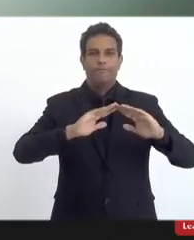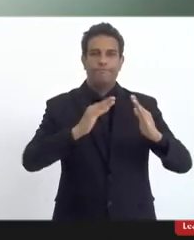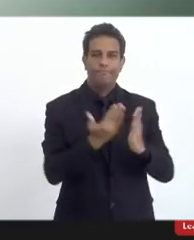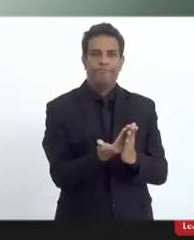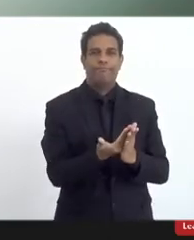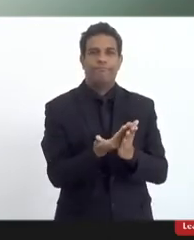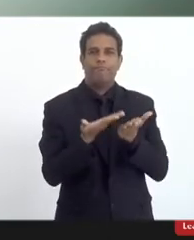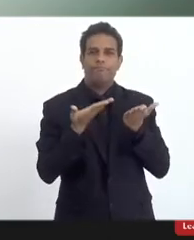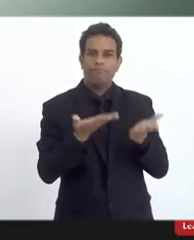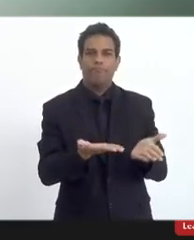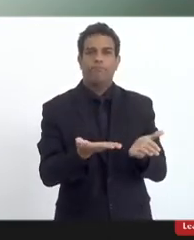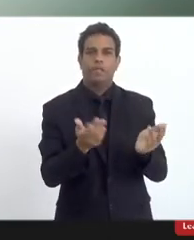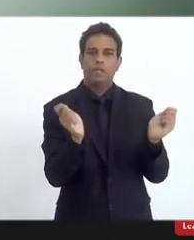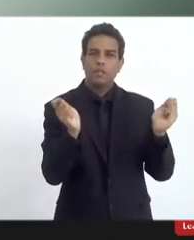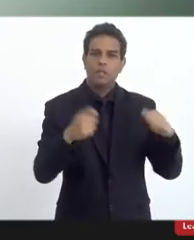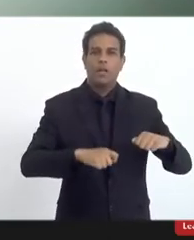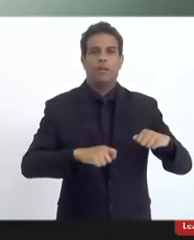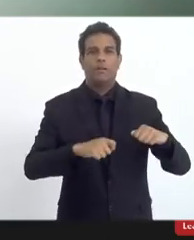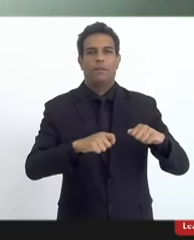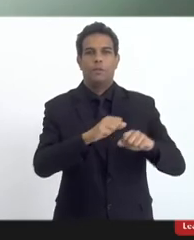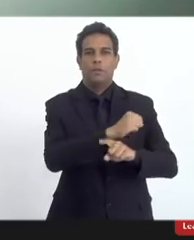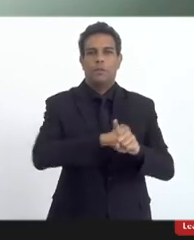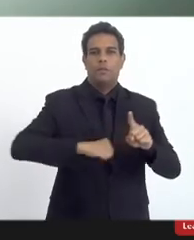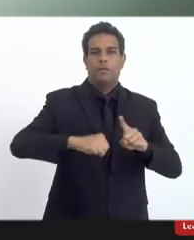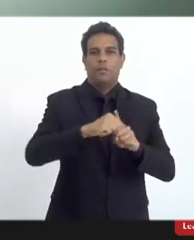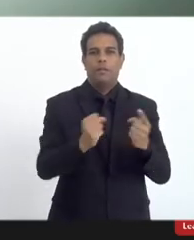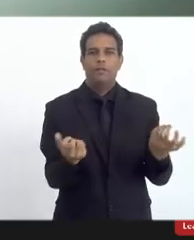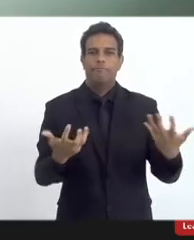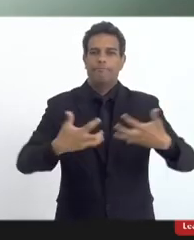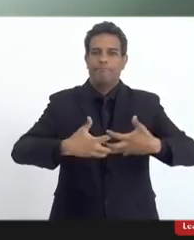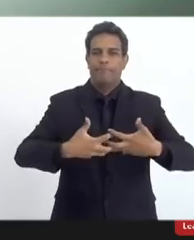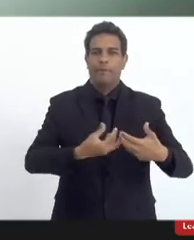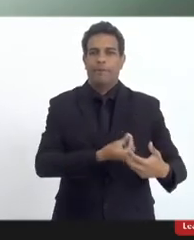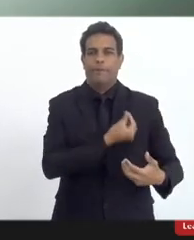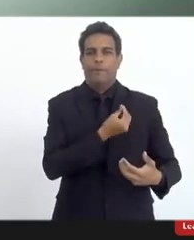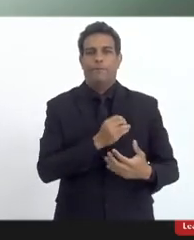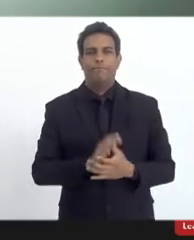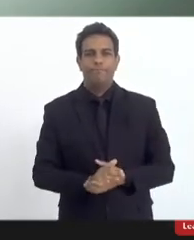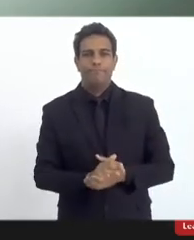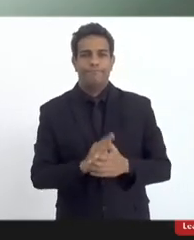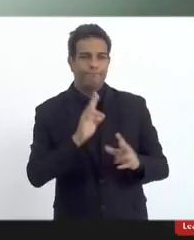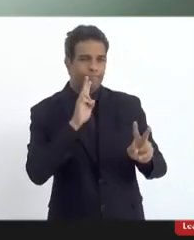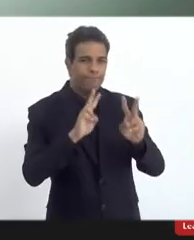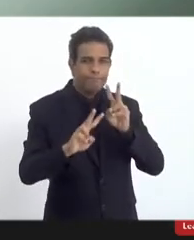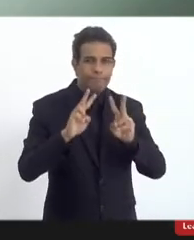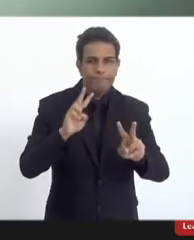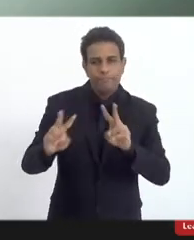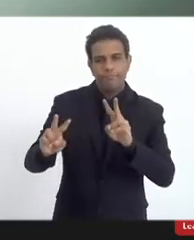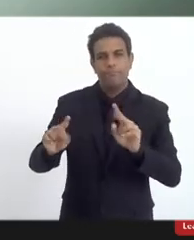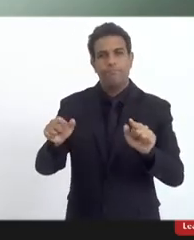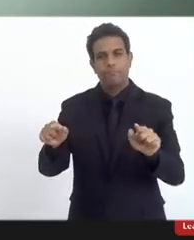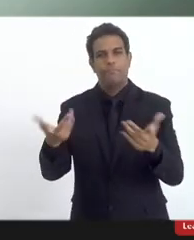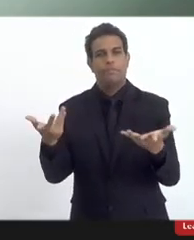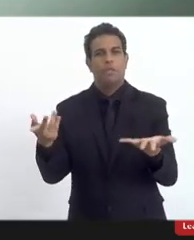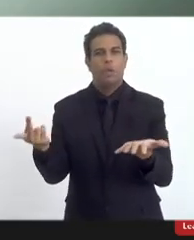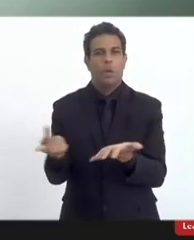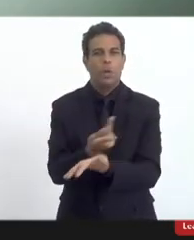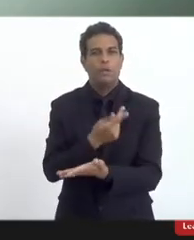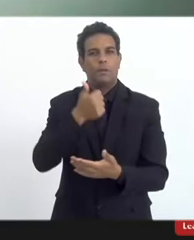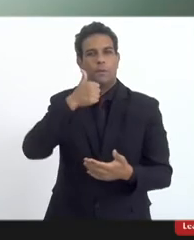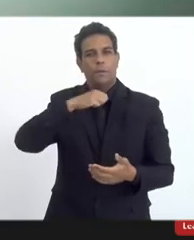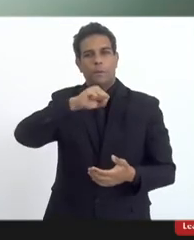no convívio social. Então, eu queria saber se, diante dos casos, por exemplo, como o caso da mãe